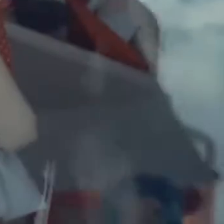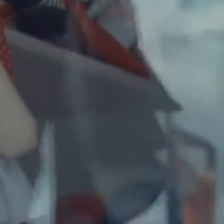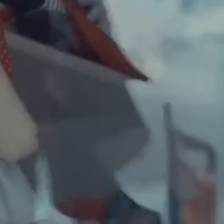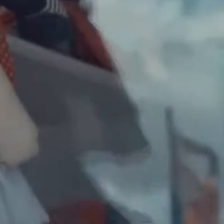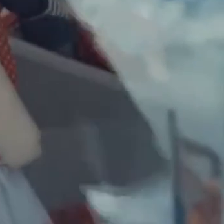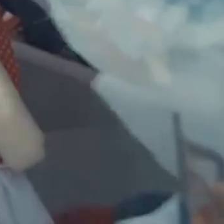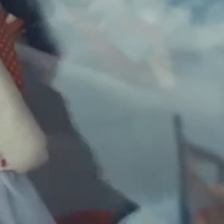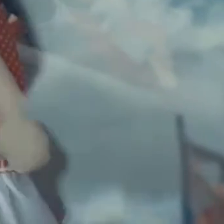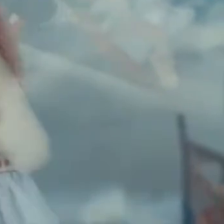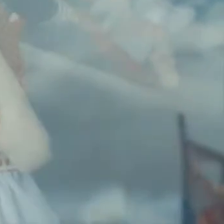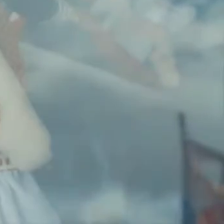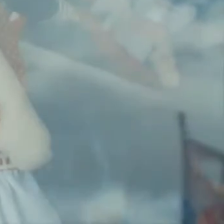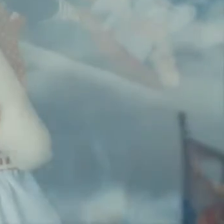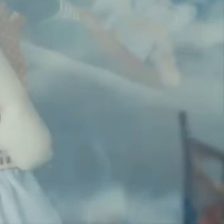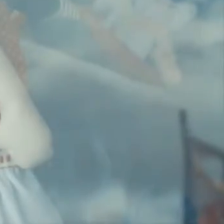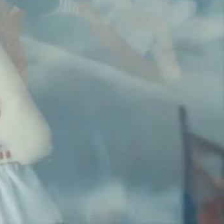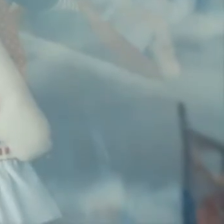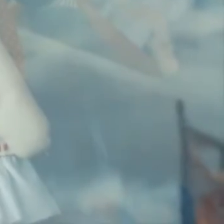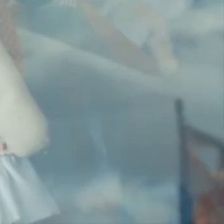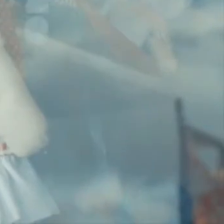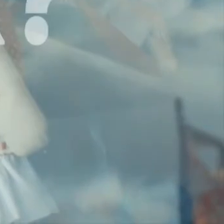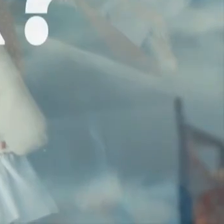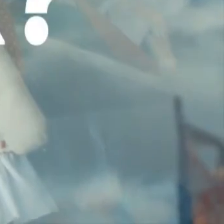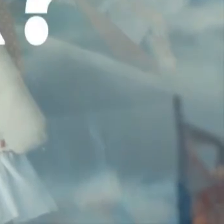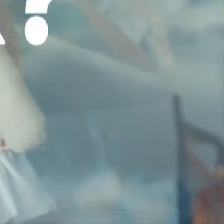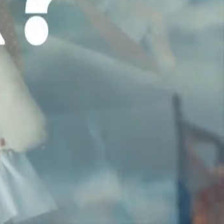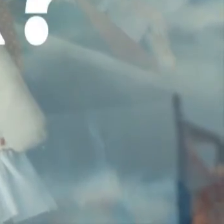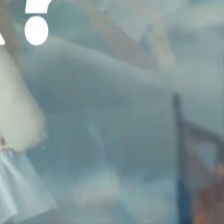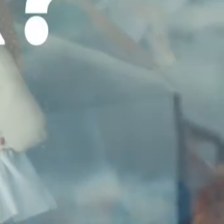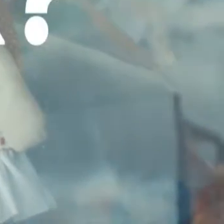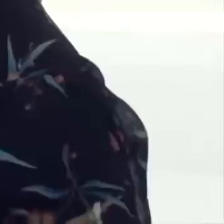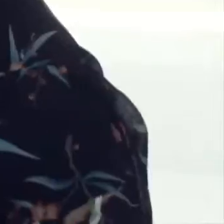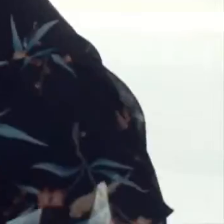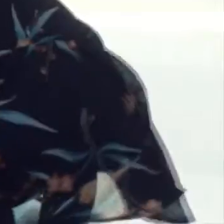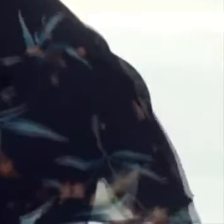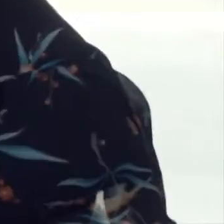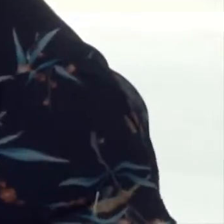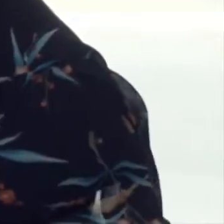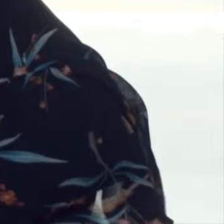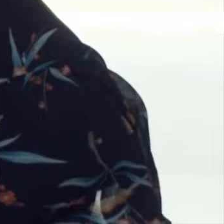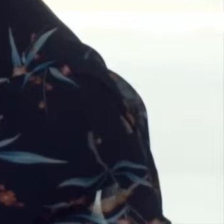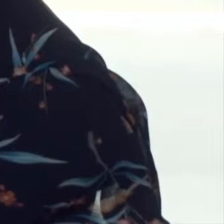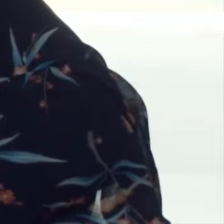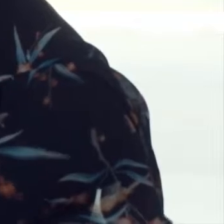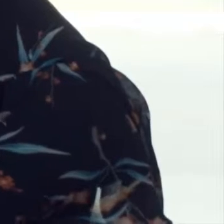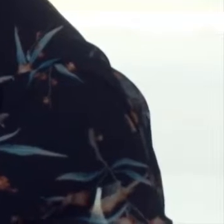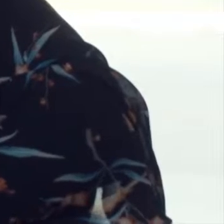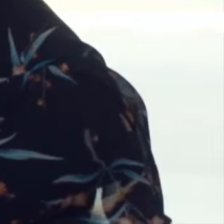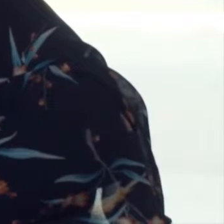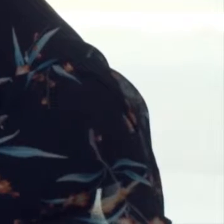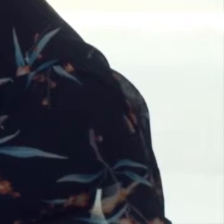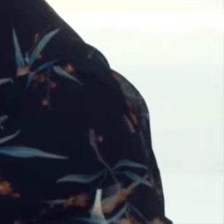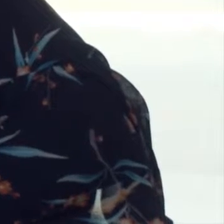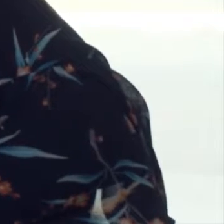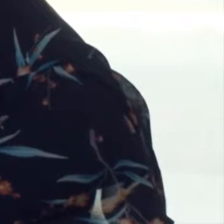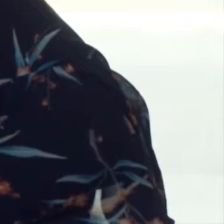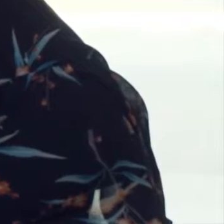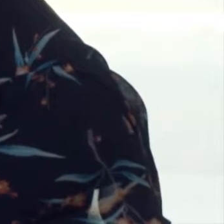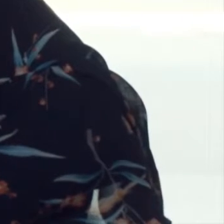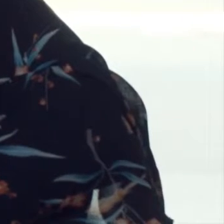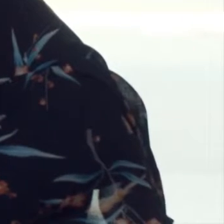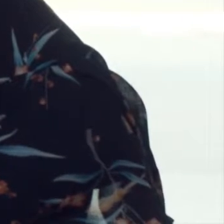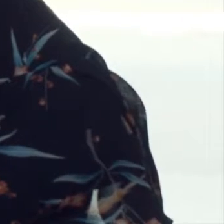Quantas histórias de vida podem inspirar você a vencer? O meu trabalho com boneca de pães começou a partir de uma